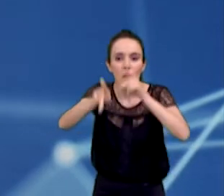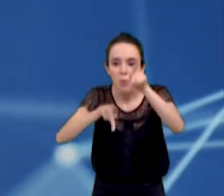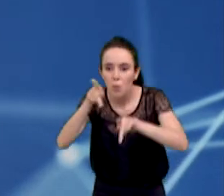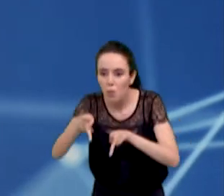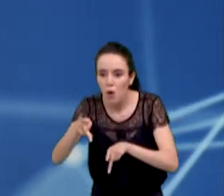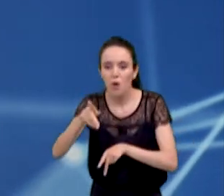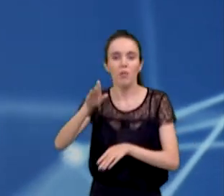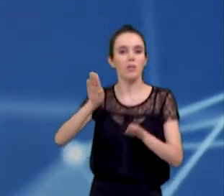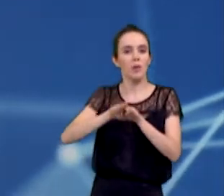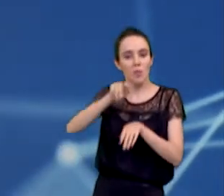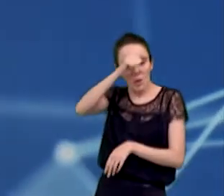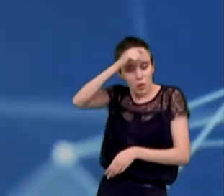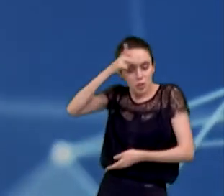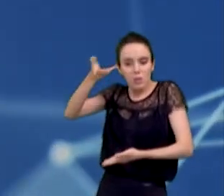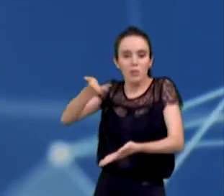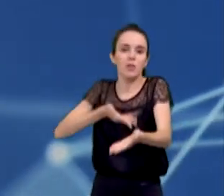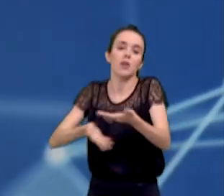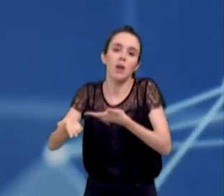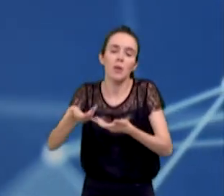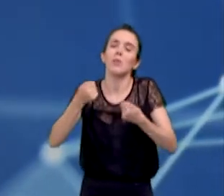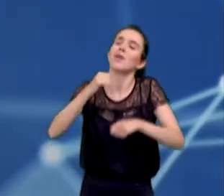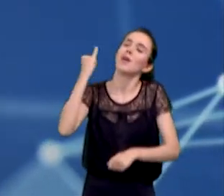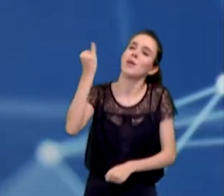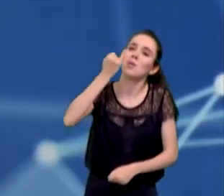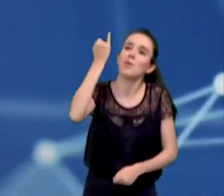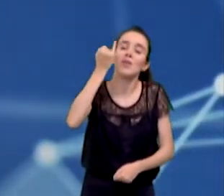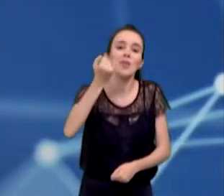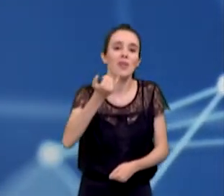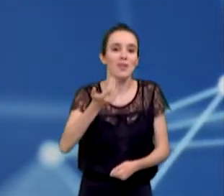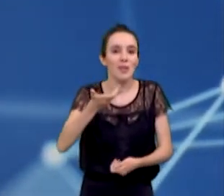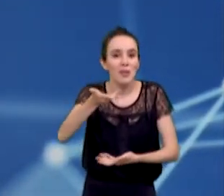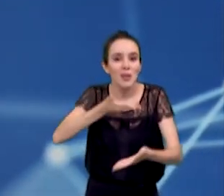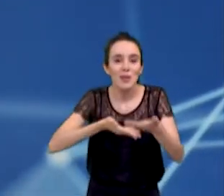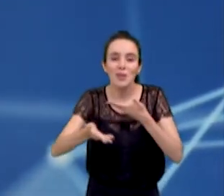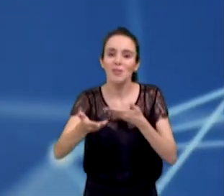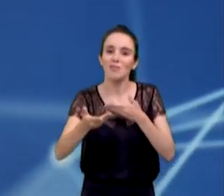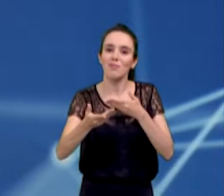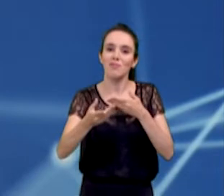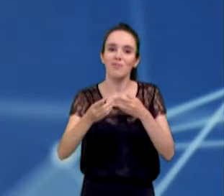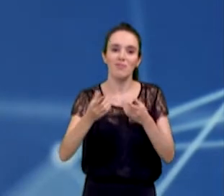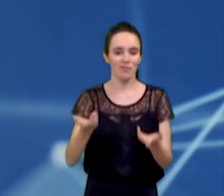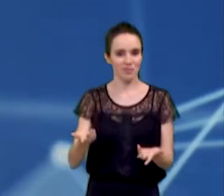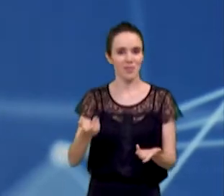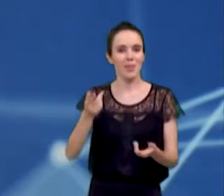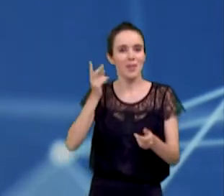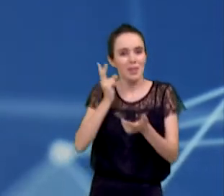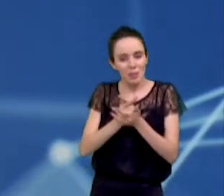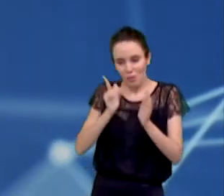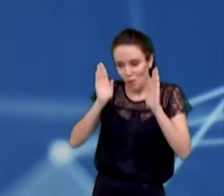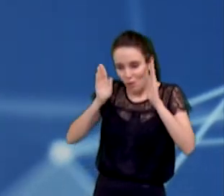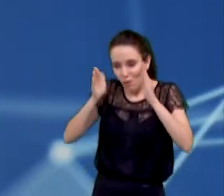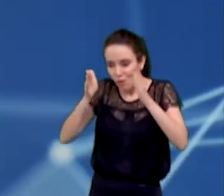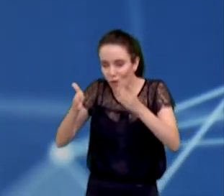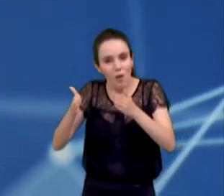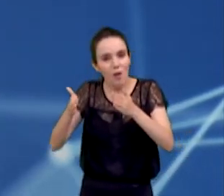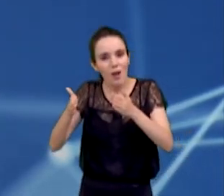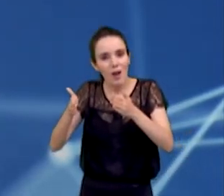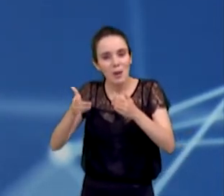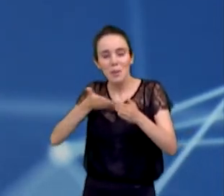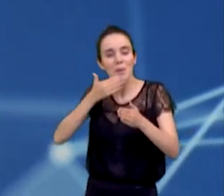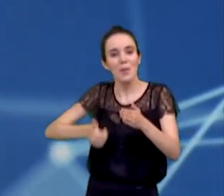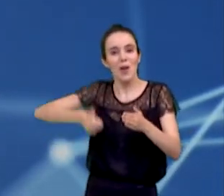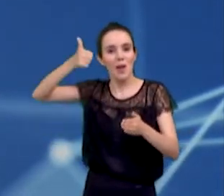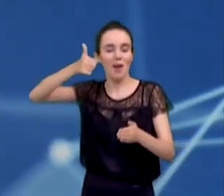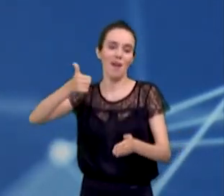cidade. E isso se faz por meio do diálogo, ouvindo as pessoas, sempre com foco na melhor gestão para